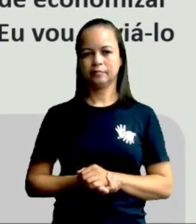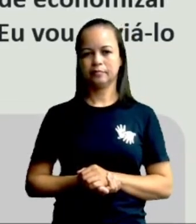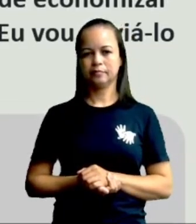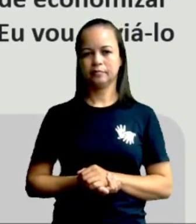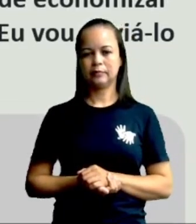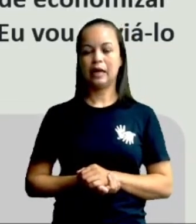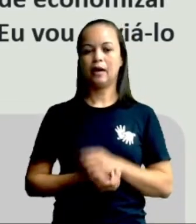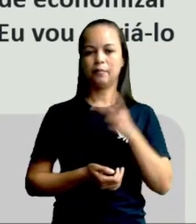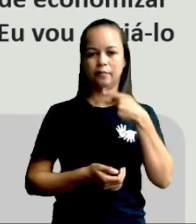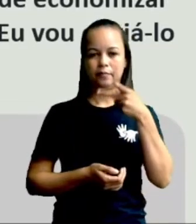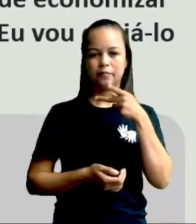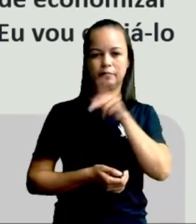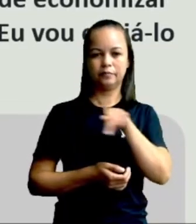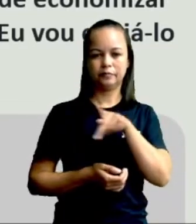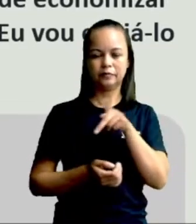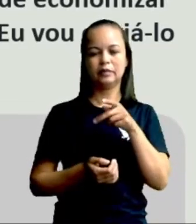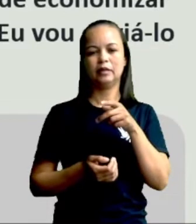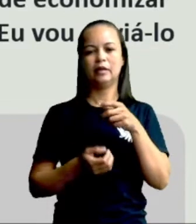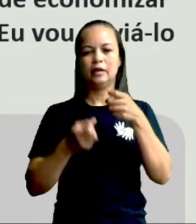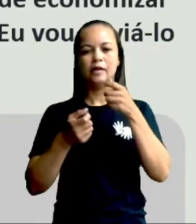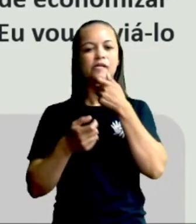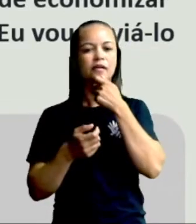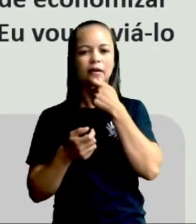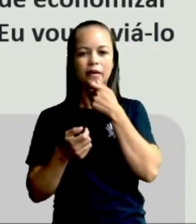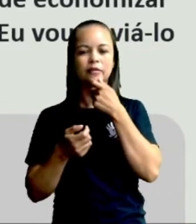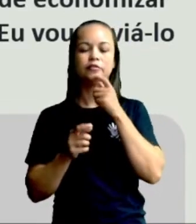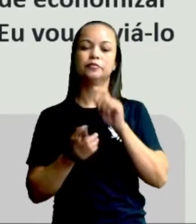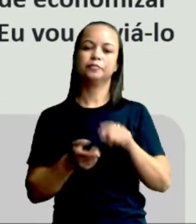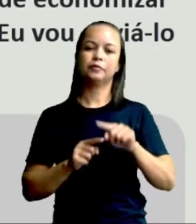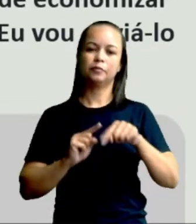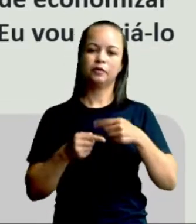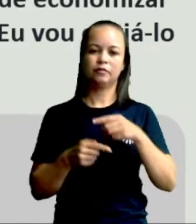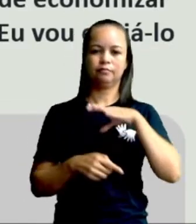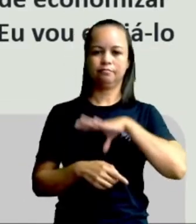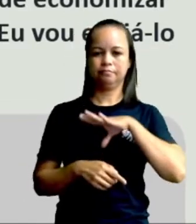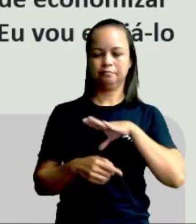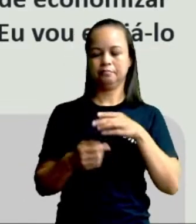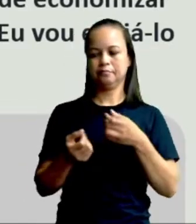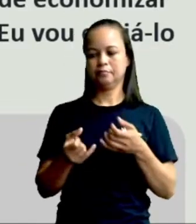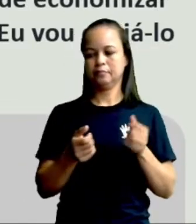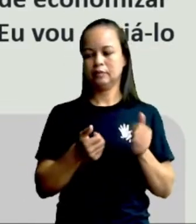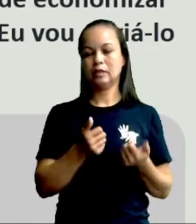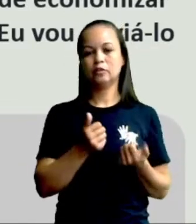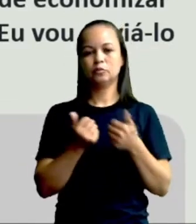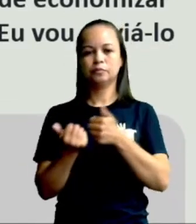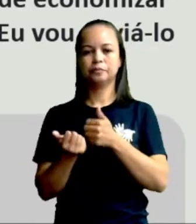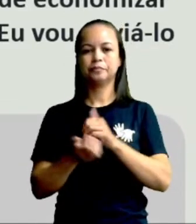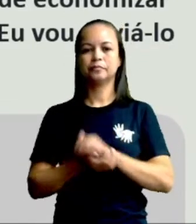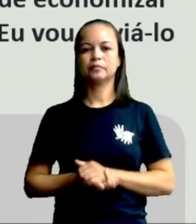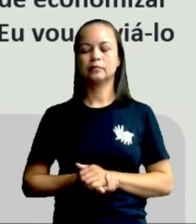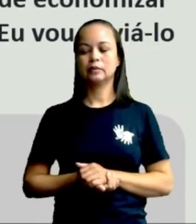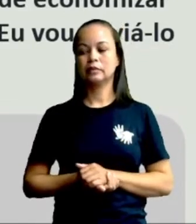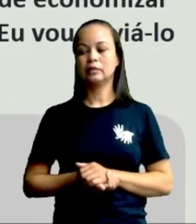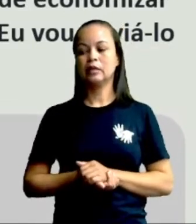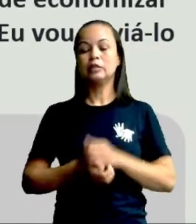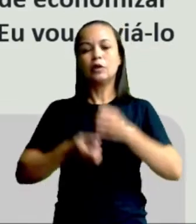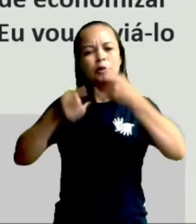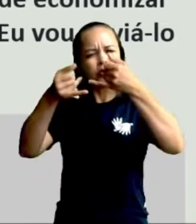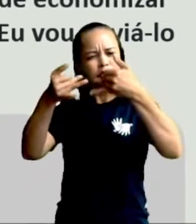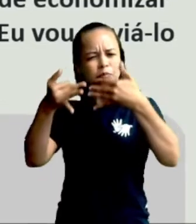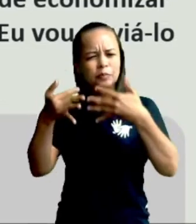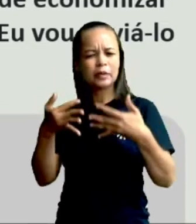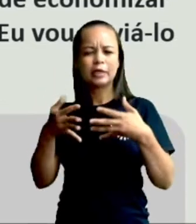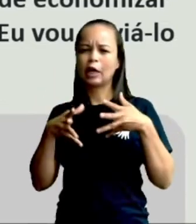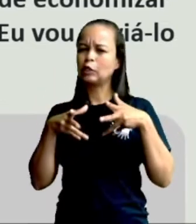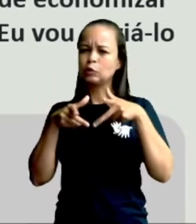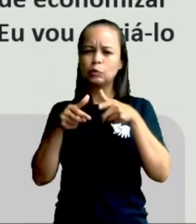electricity and other resources. I send it to you telepatically. Só que do lado está dizendo tudo aí o que